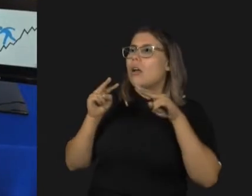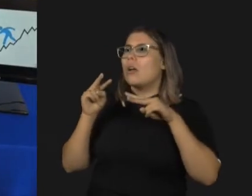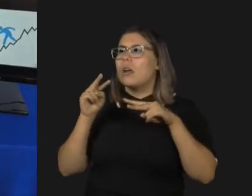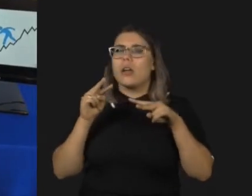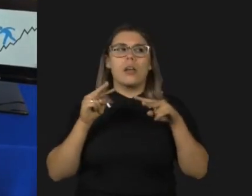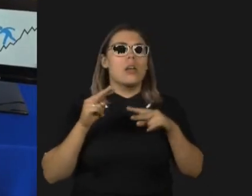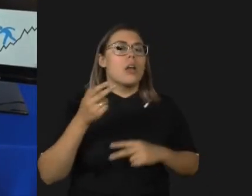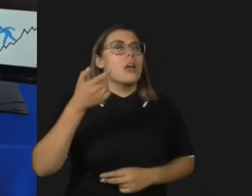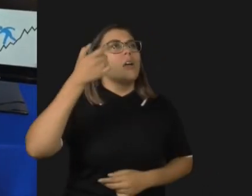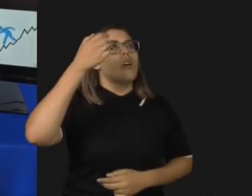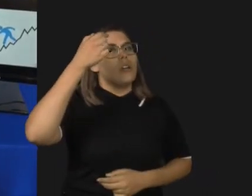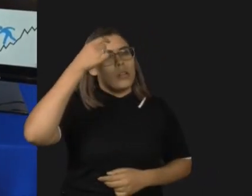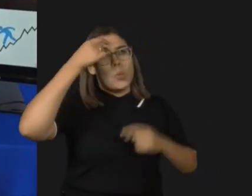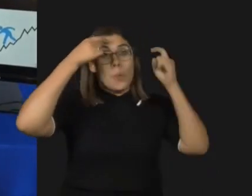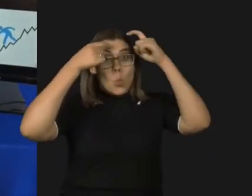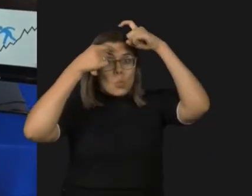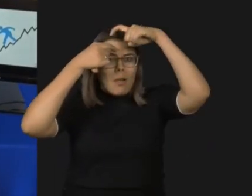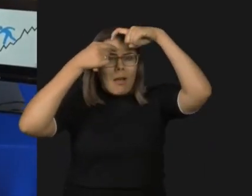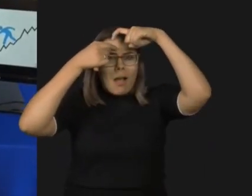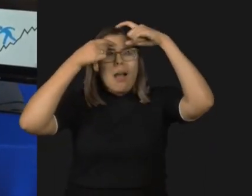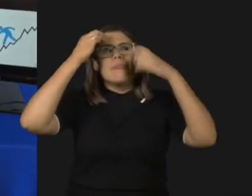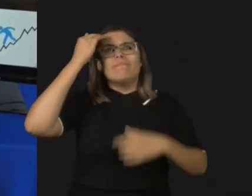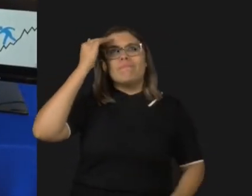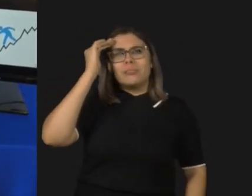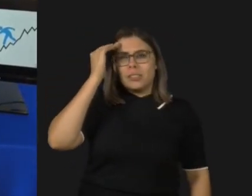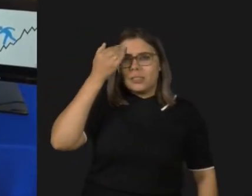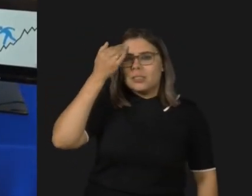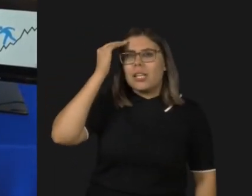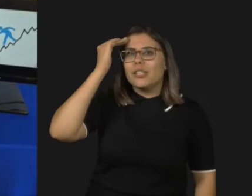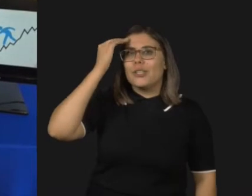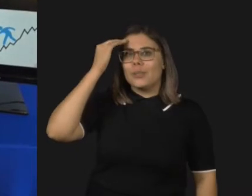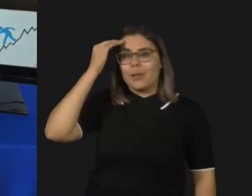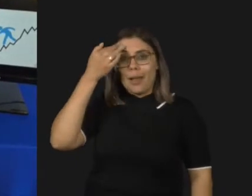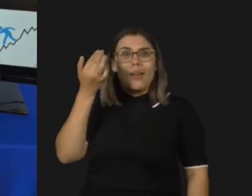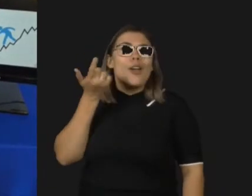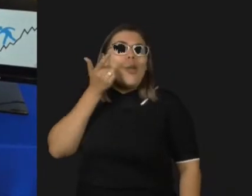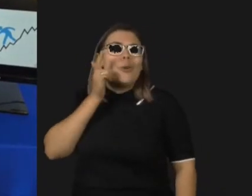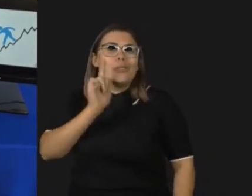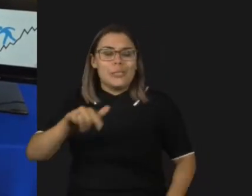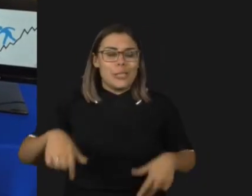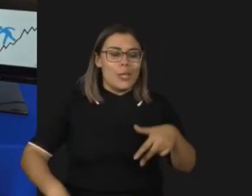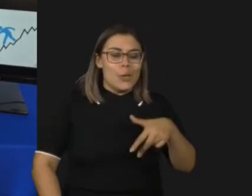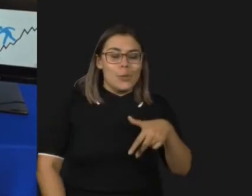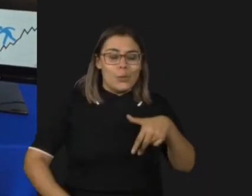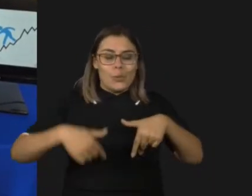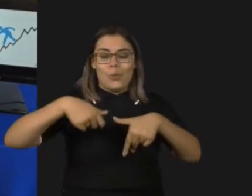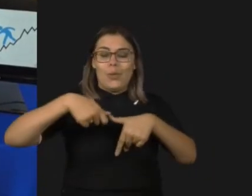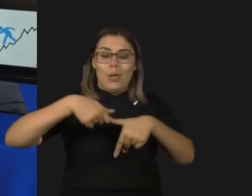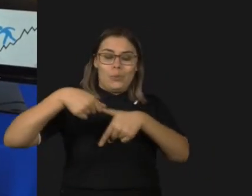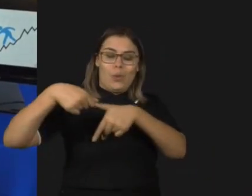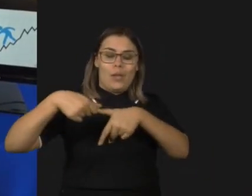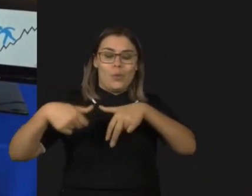devolver para o mundo. Começou a fazer com que eu subisse e saltasse grandes distâncias e trocasse também com as